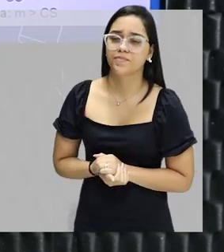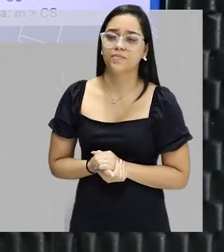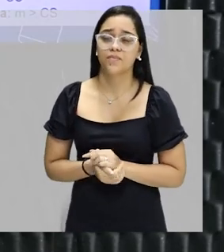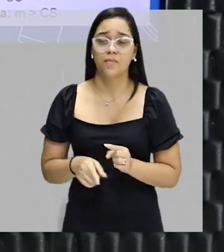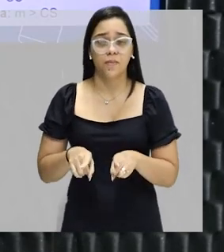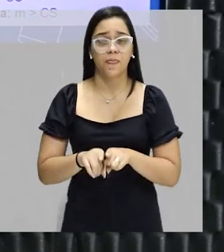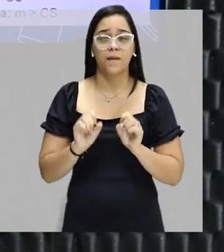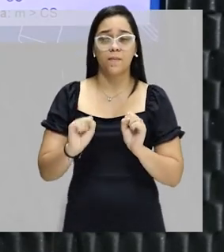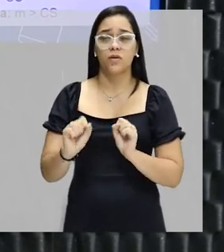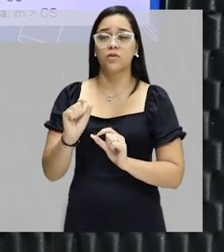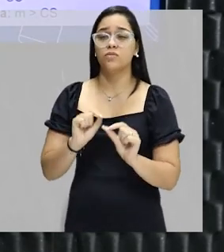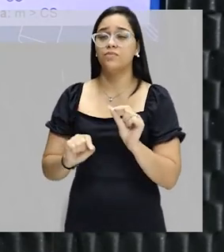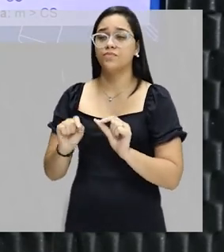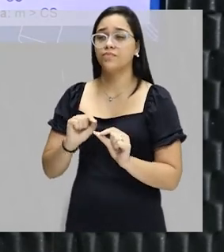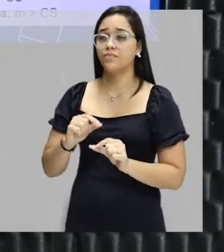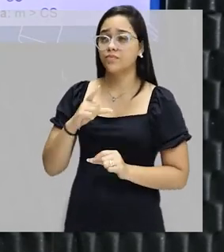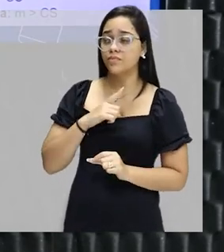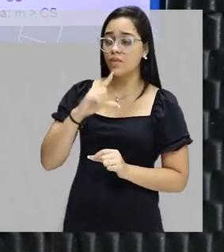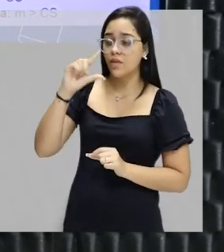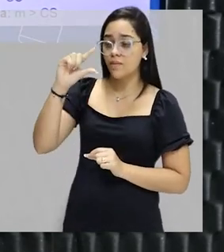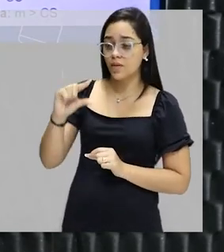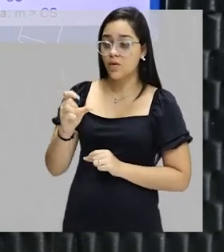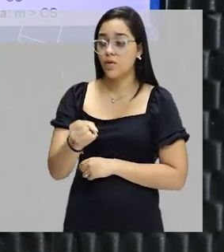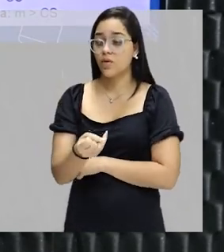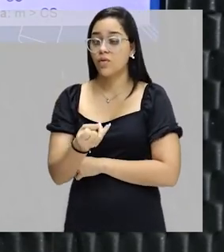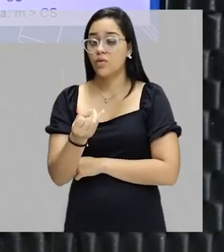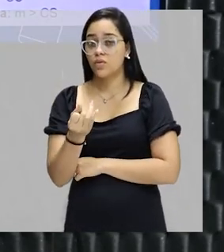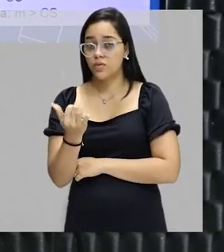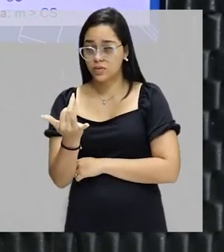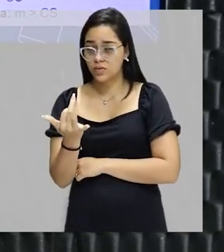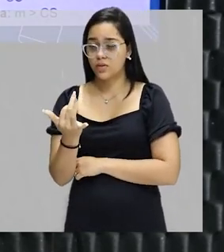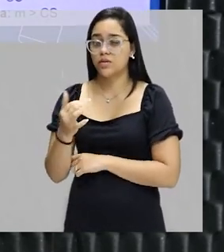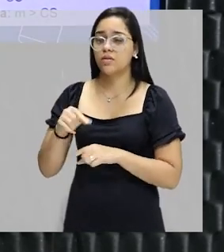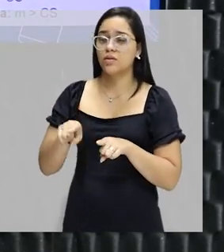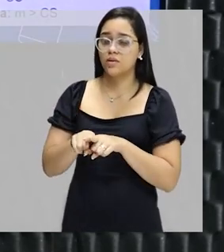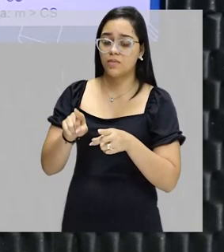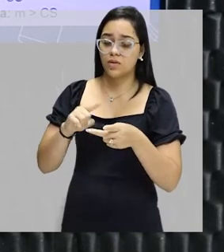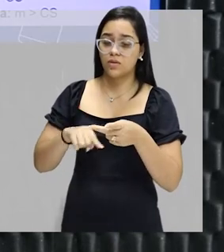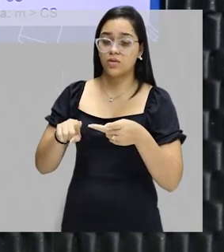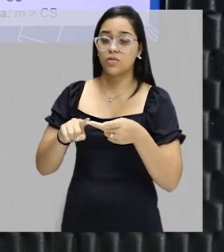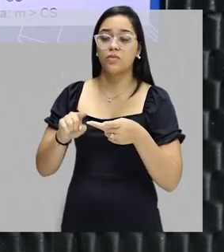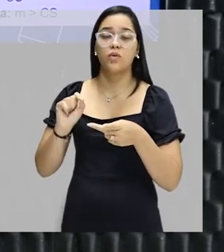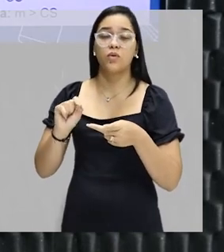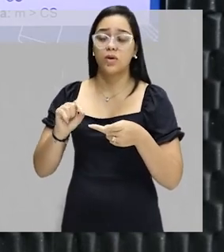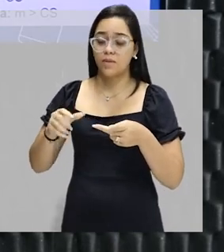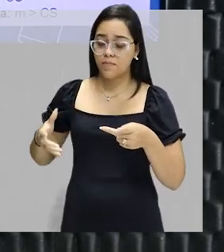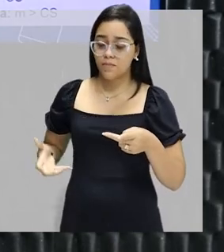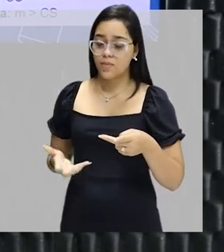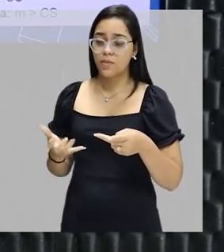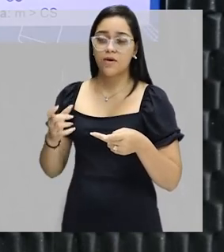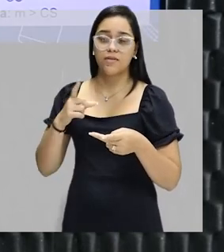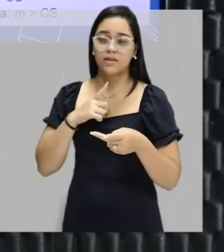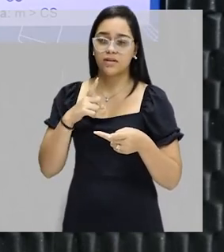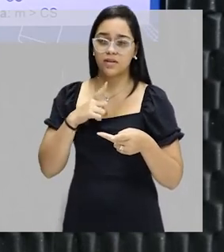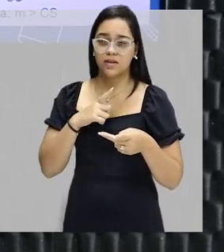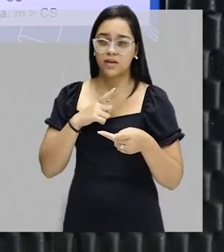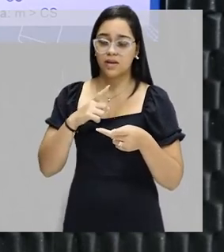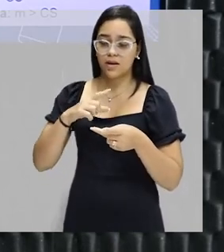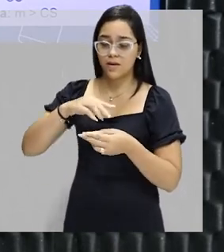posso dizer que é aquele que está em menor quantidade. O solvente promove a